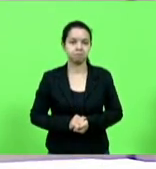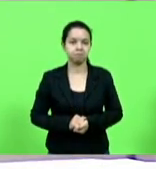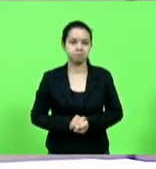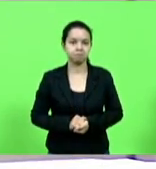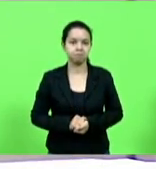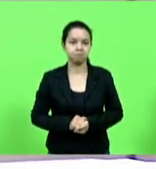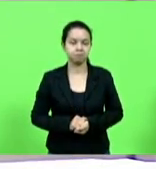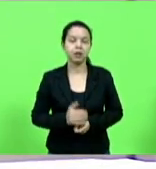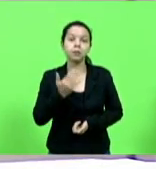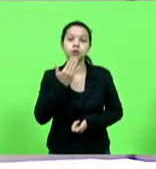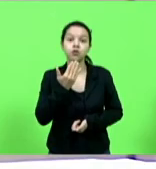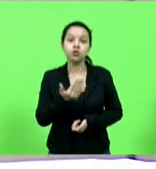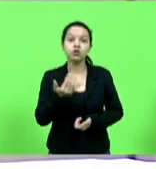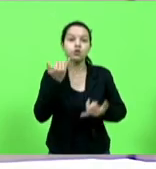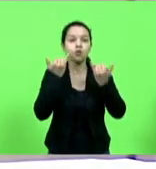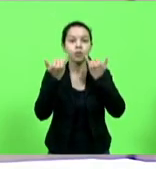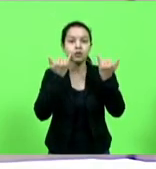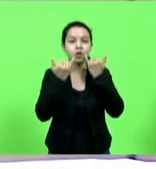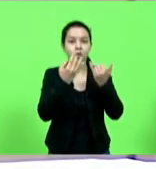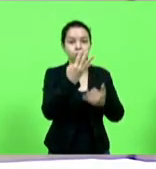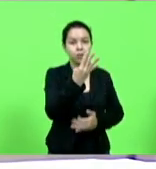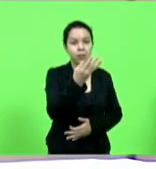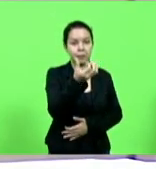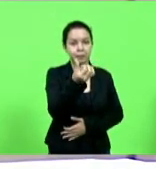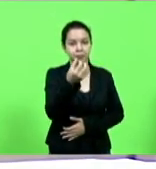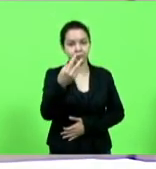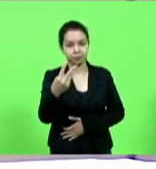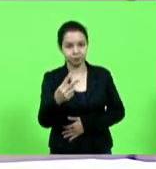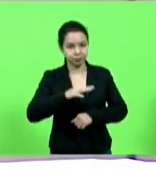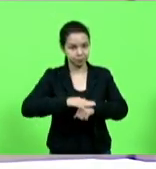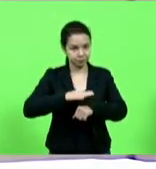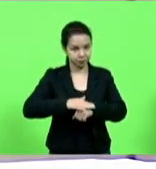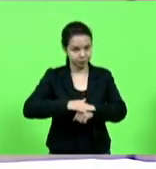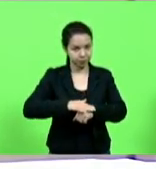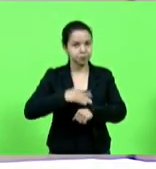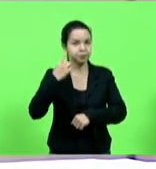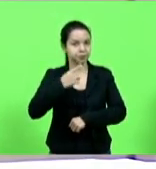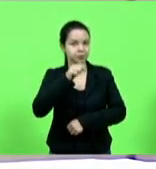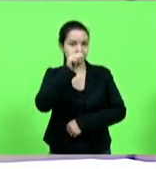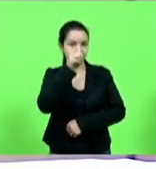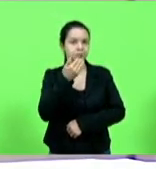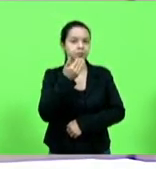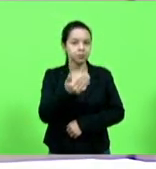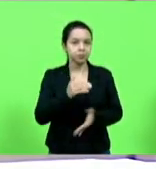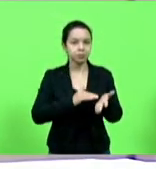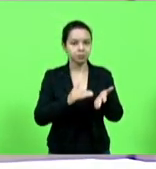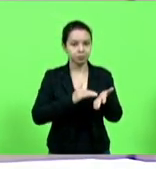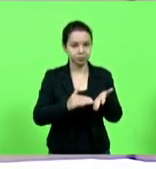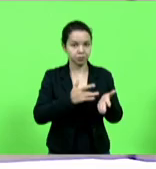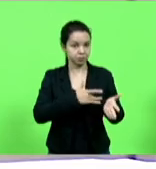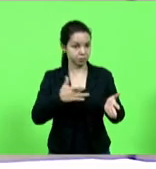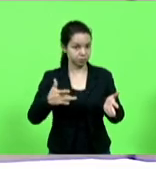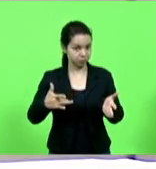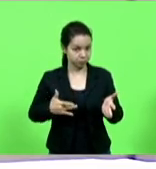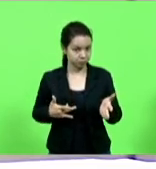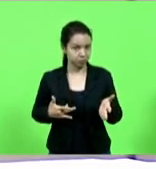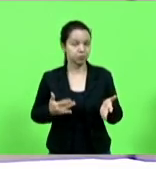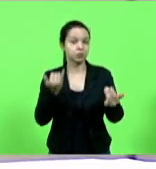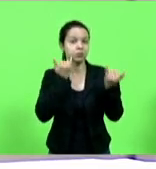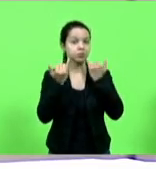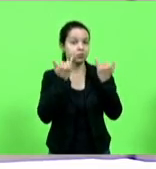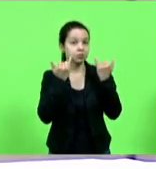pedido de informação número 462 deputado João Amin solicitando ao secretário de Estado de Saúde informações acerca do